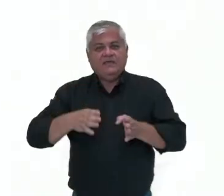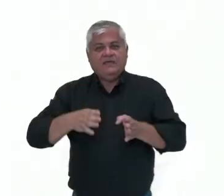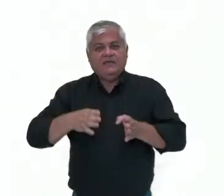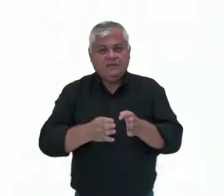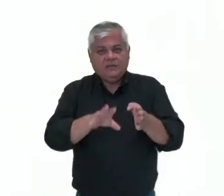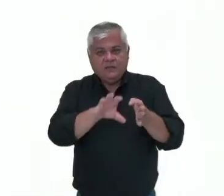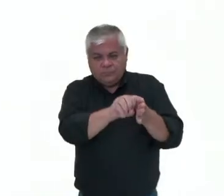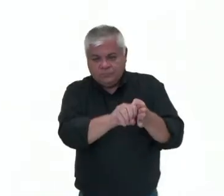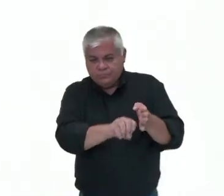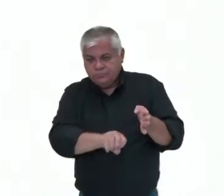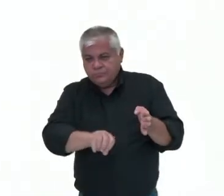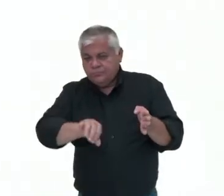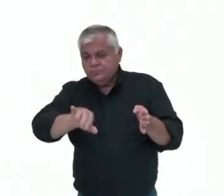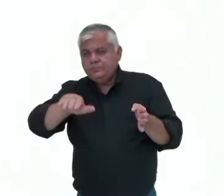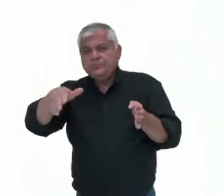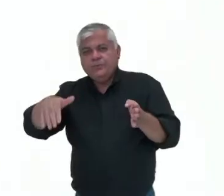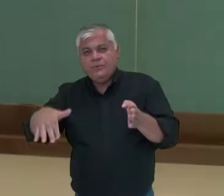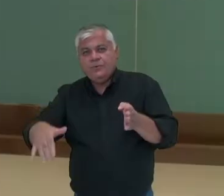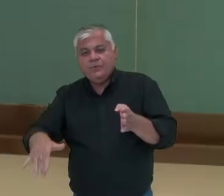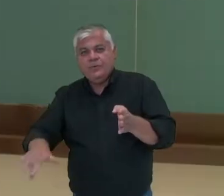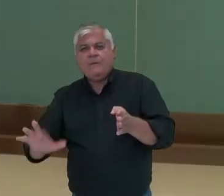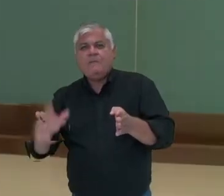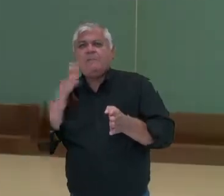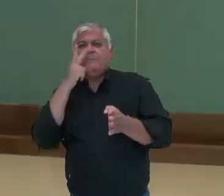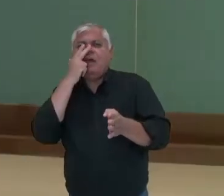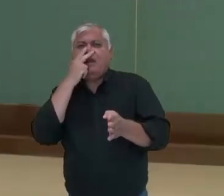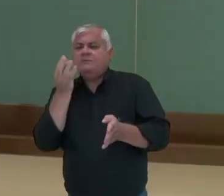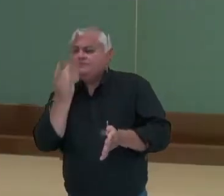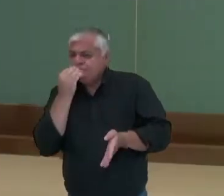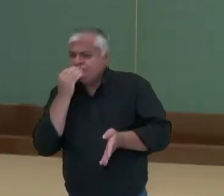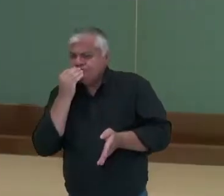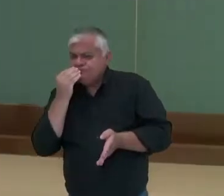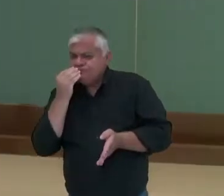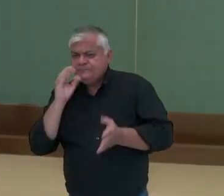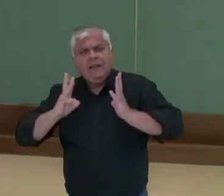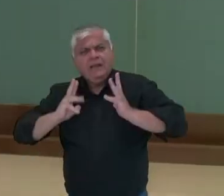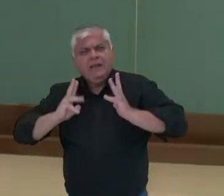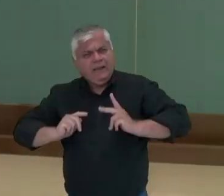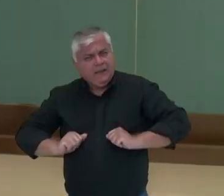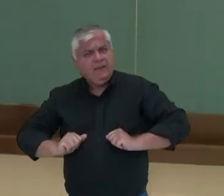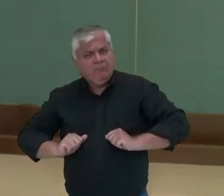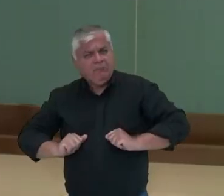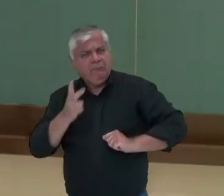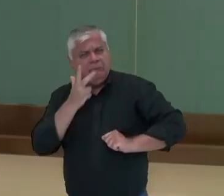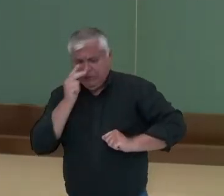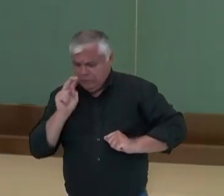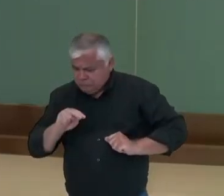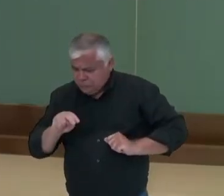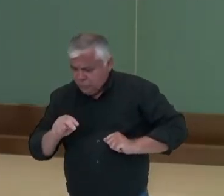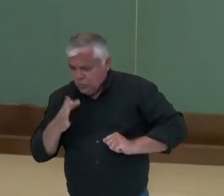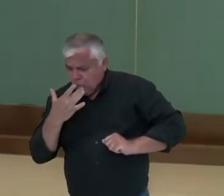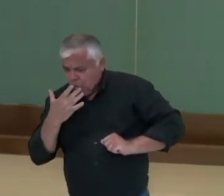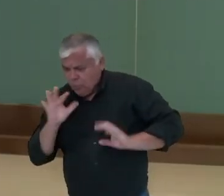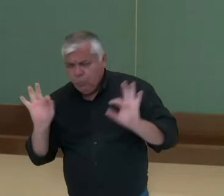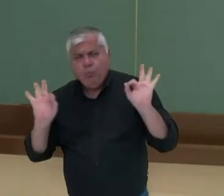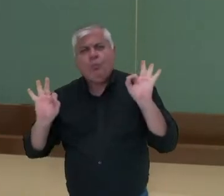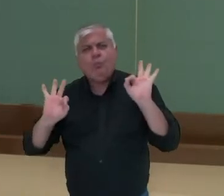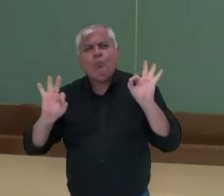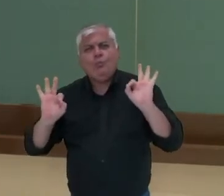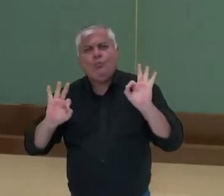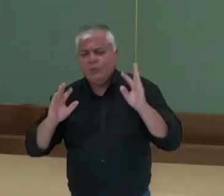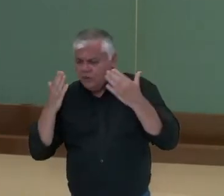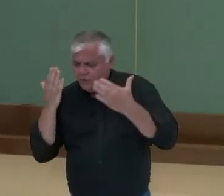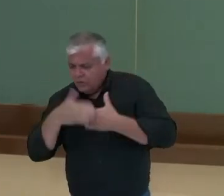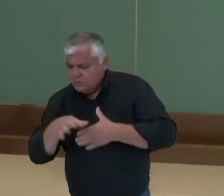Então essa água do rio, embora ela pareça transparente, ou seja, incolor, que não apresente